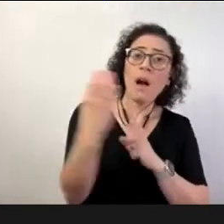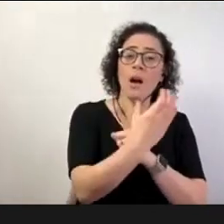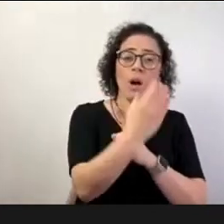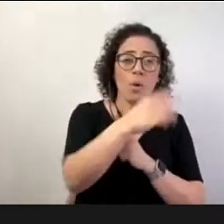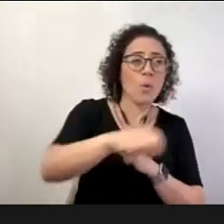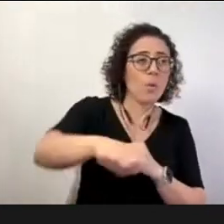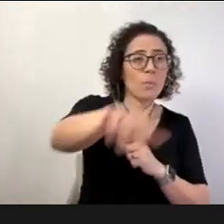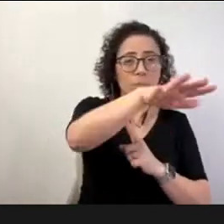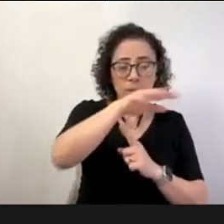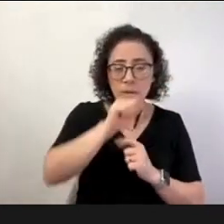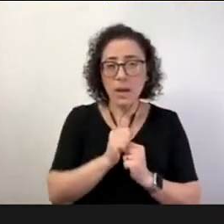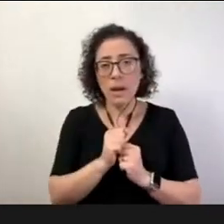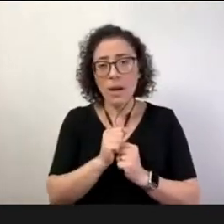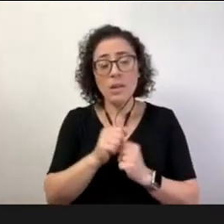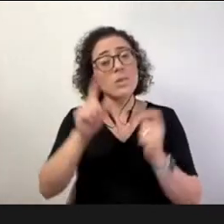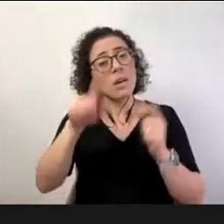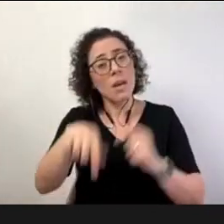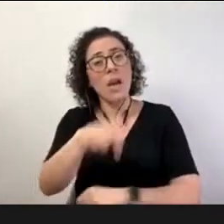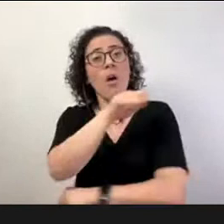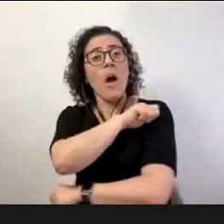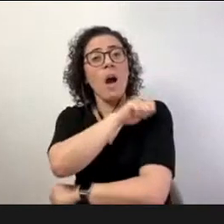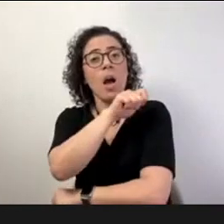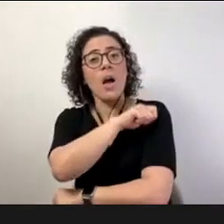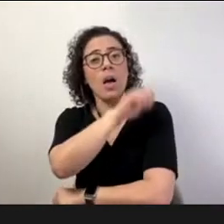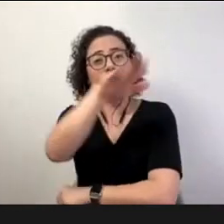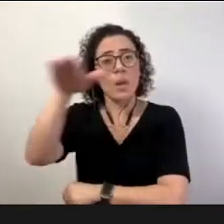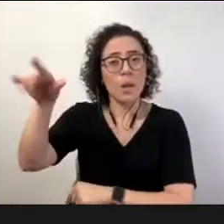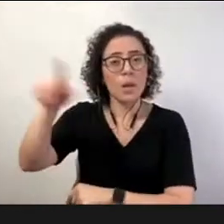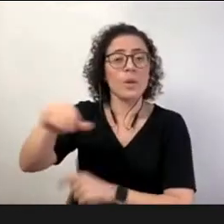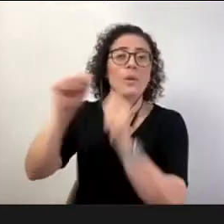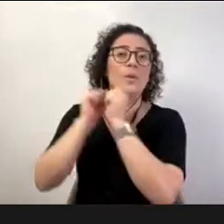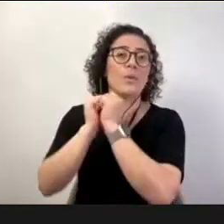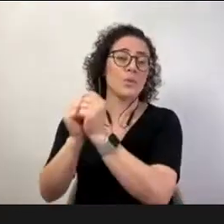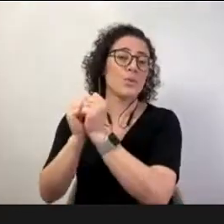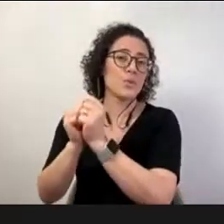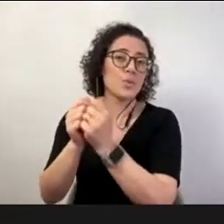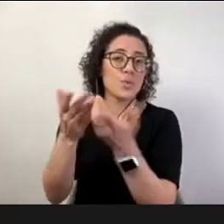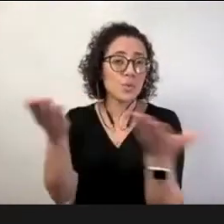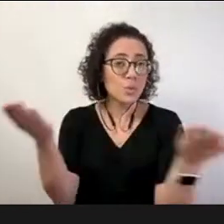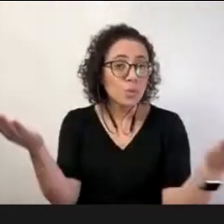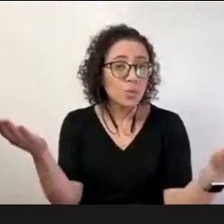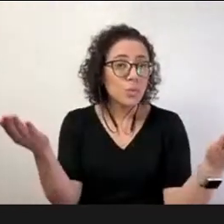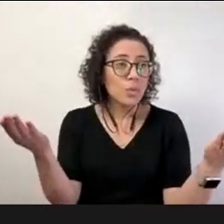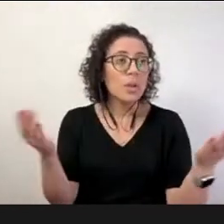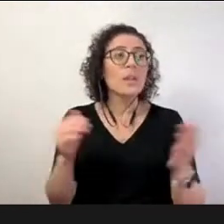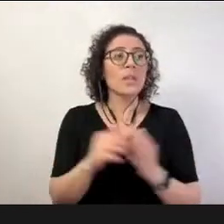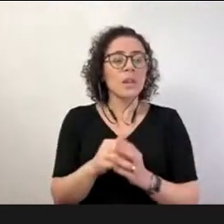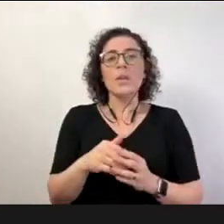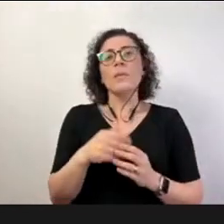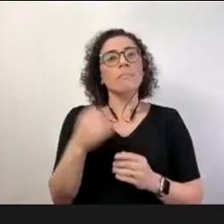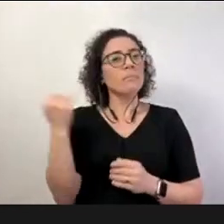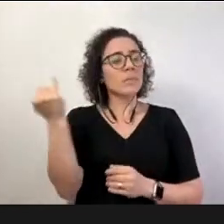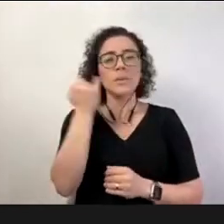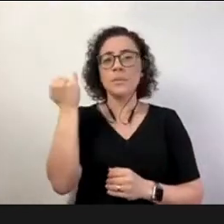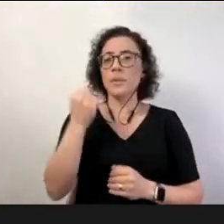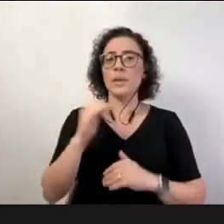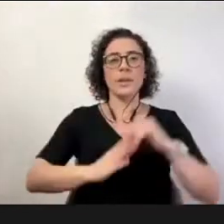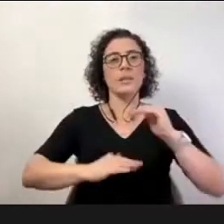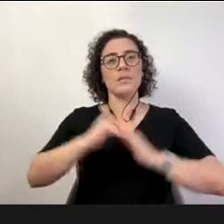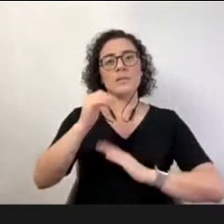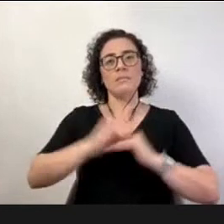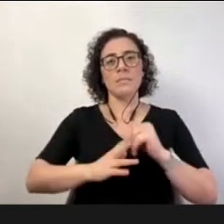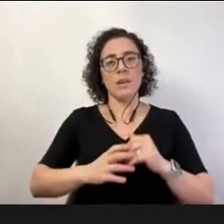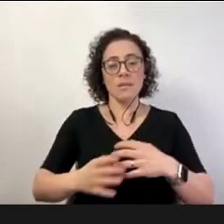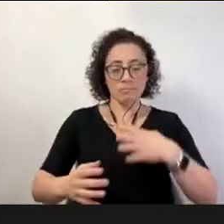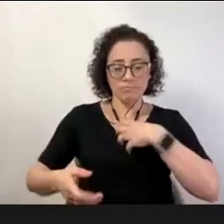realmente essa transformação ela carece a gente trabalhar com essa questão do isomorfismo que muitas vezes